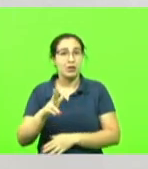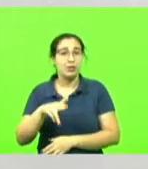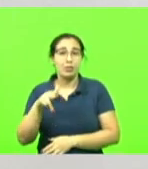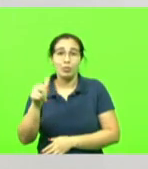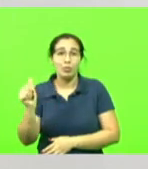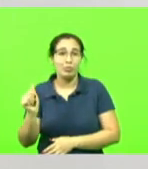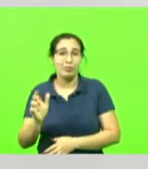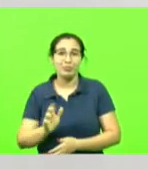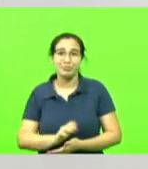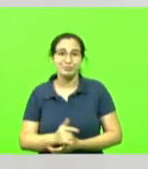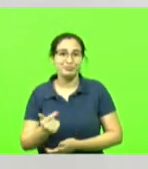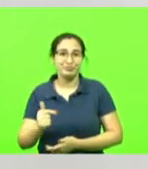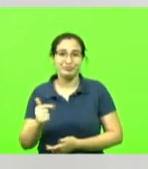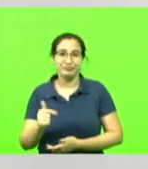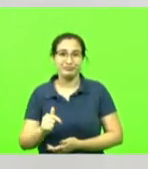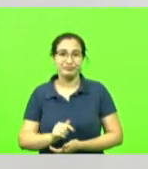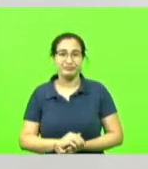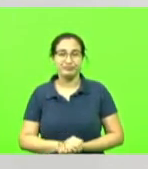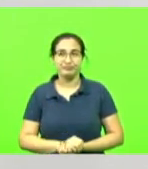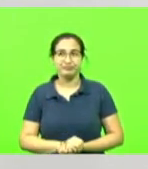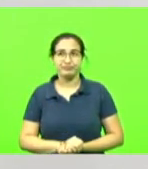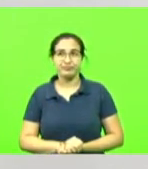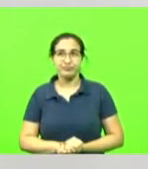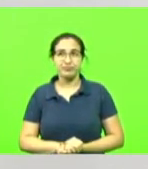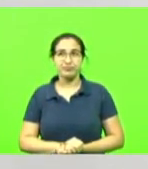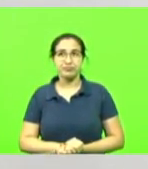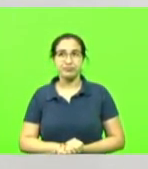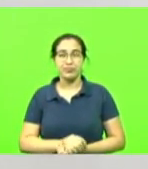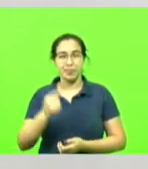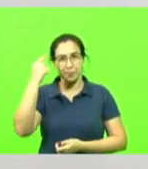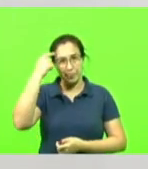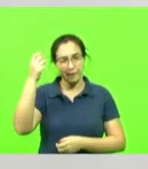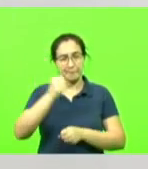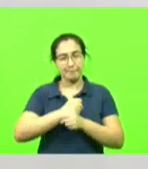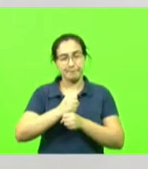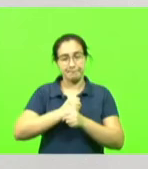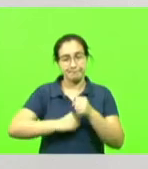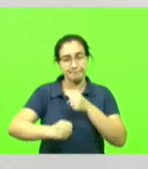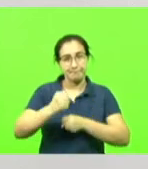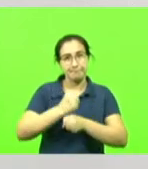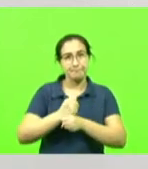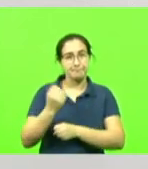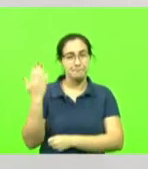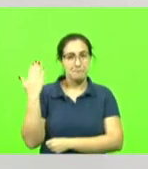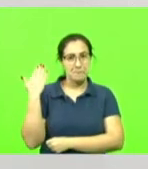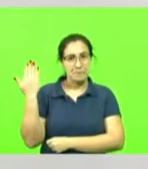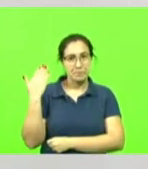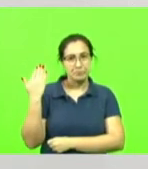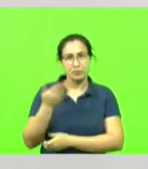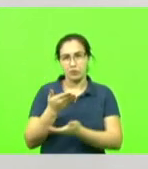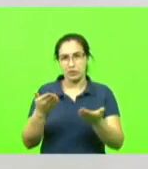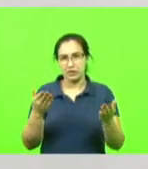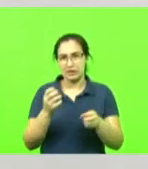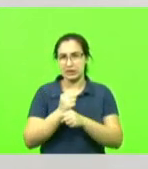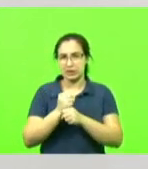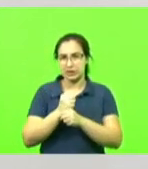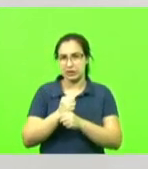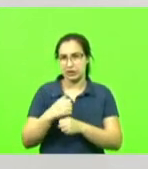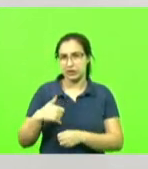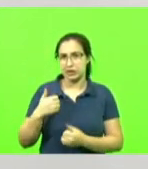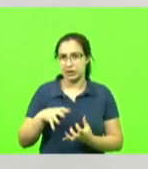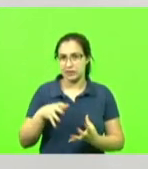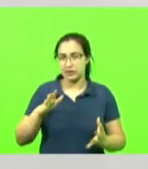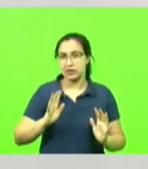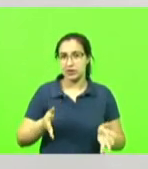Nunca! Me lembro ainda alguns anos atrás, e quem é mais antigo vai se lembrar, eu estava no pátio do quartel.